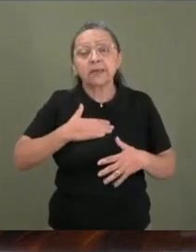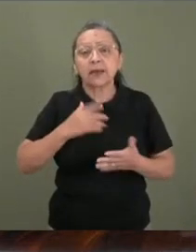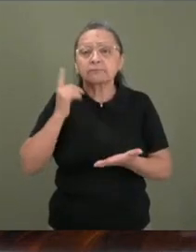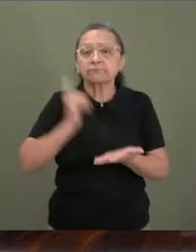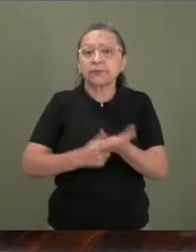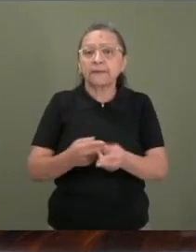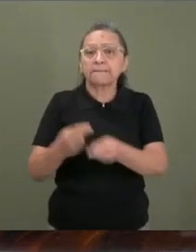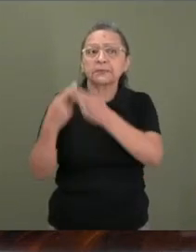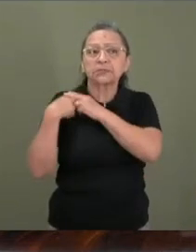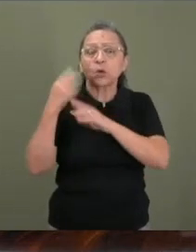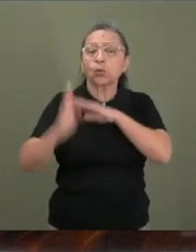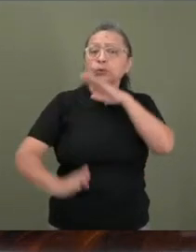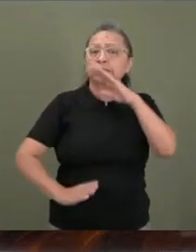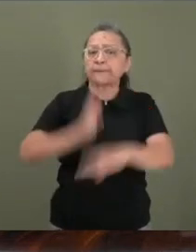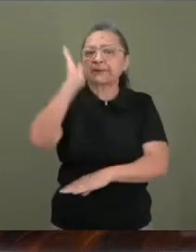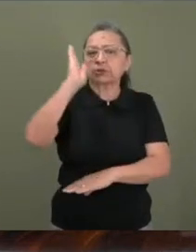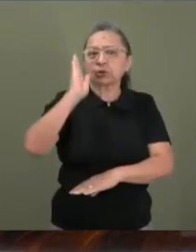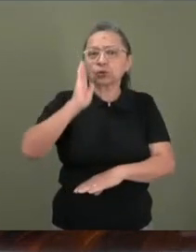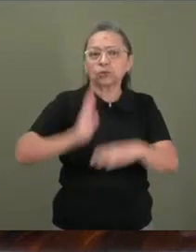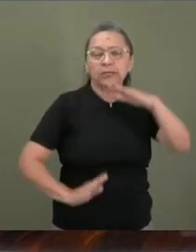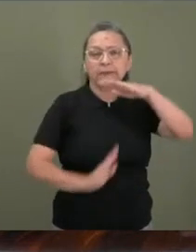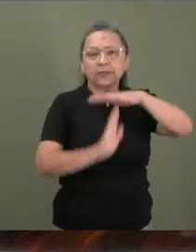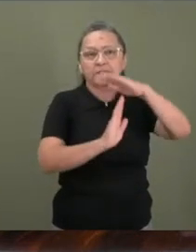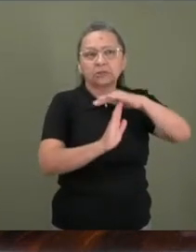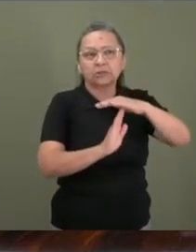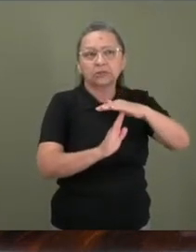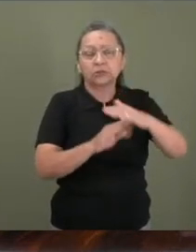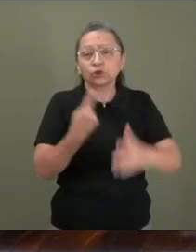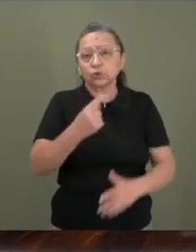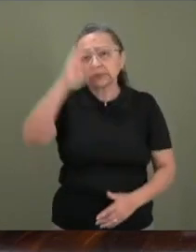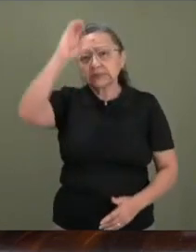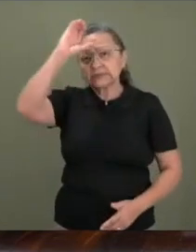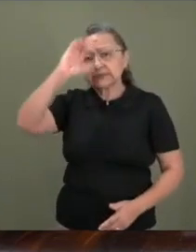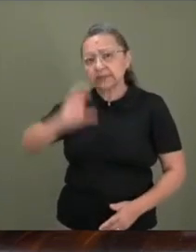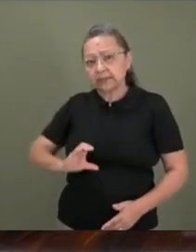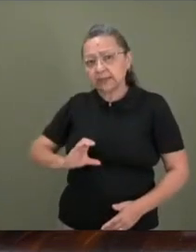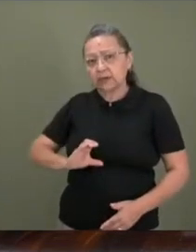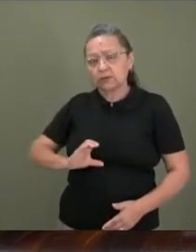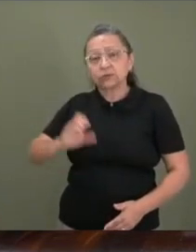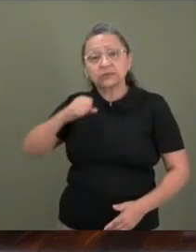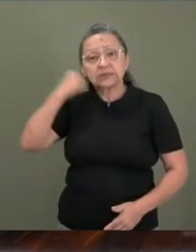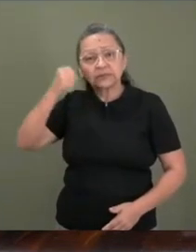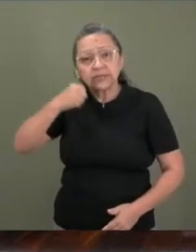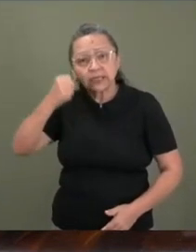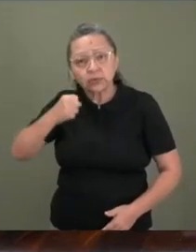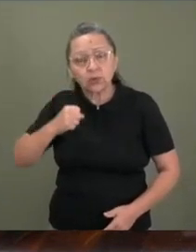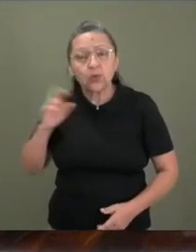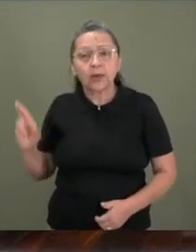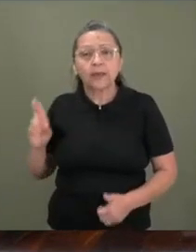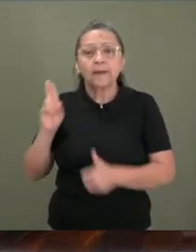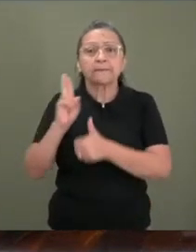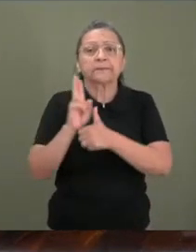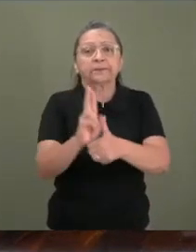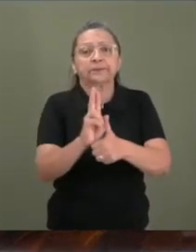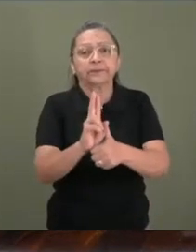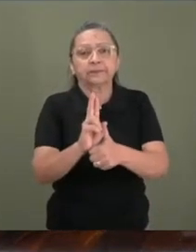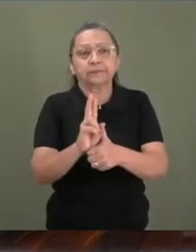ultrapassou os limites de um cidadão, de um senador da República, um representante,